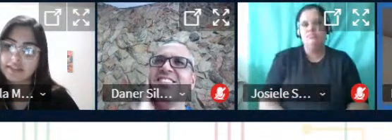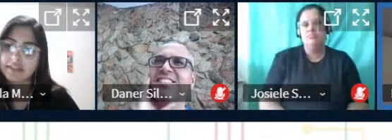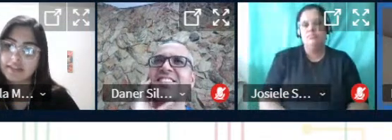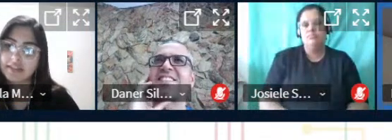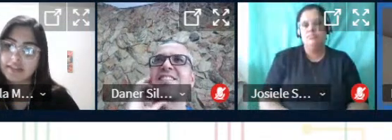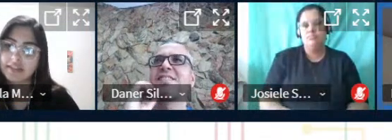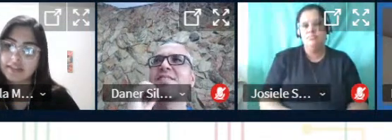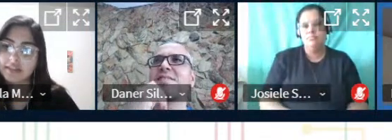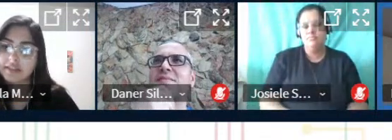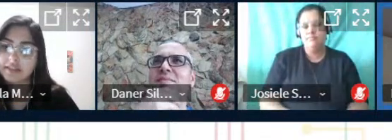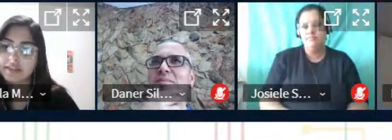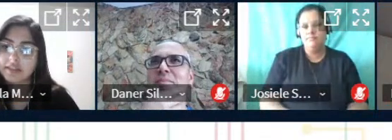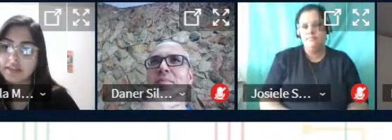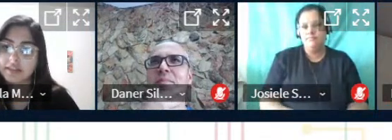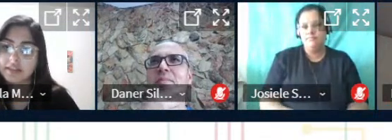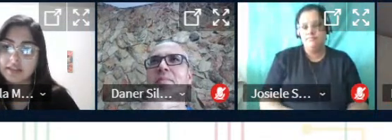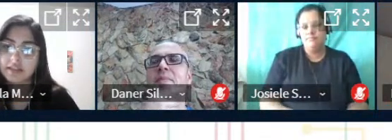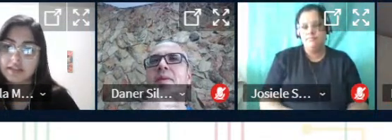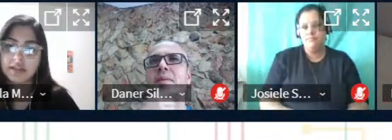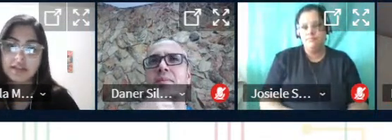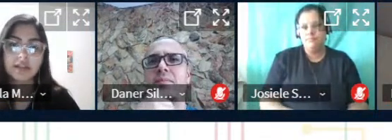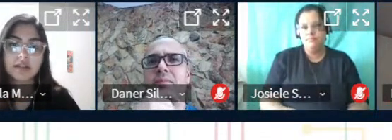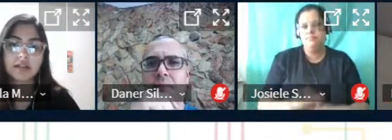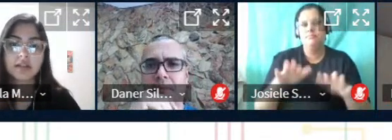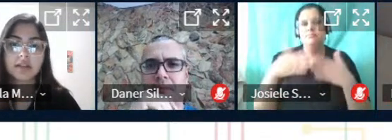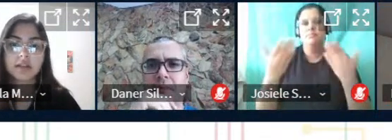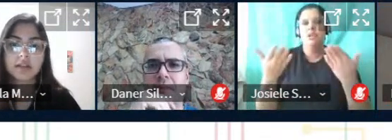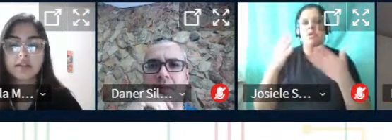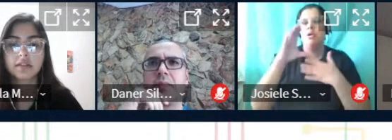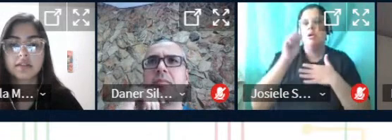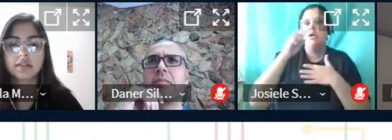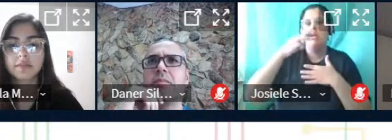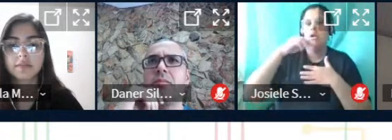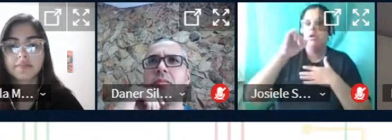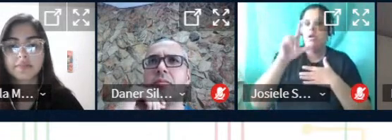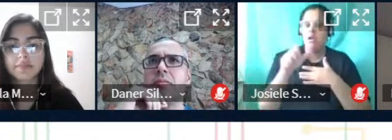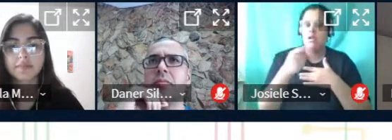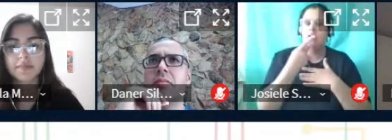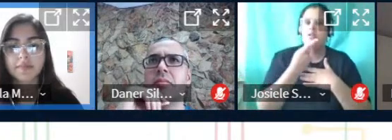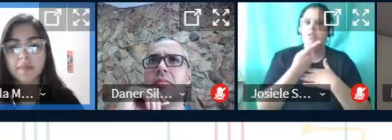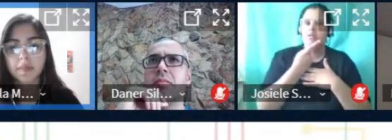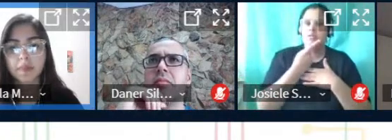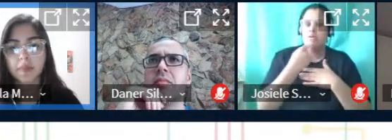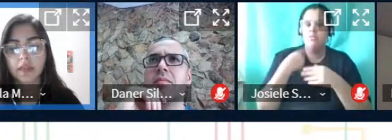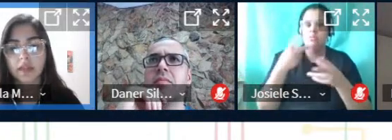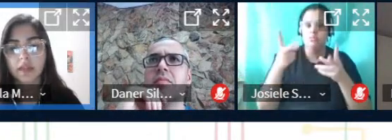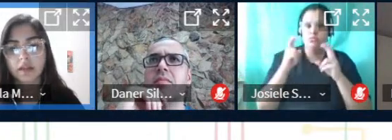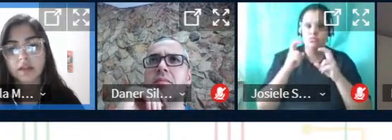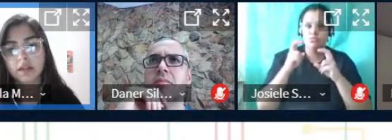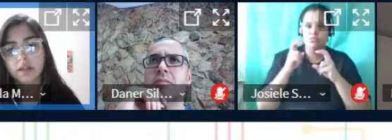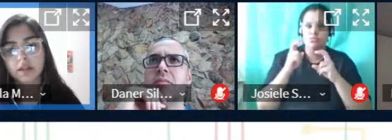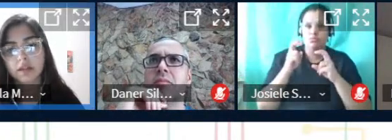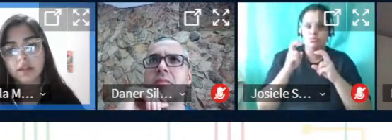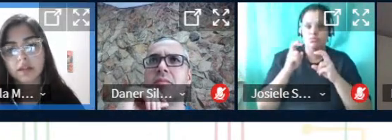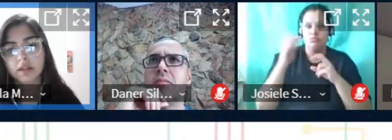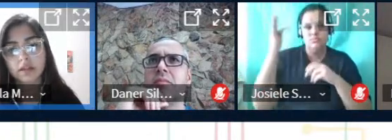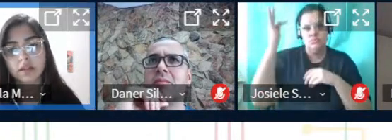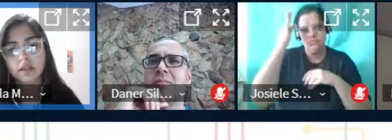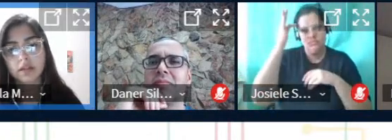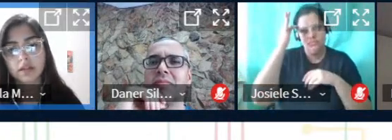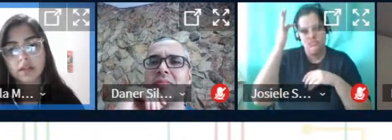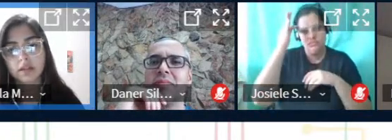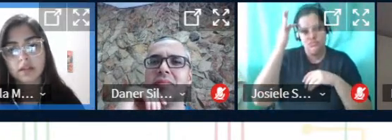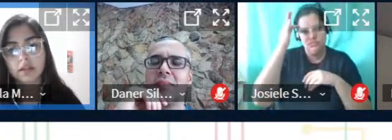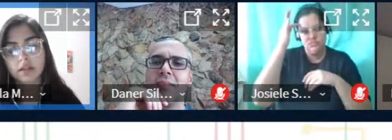contigo Fernando então Camila pelo que falaste eu percebo que o domínio técnico como disse aí o colega